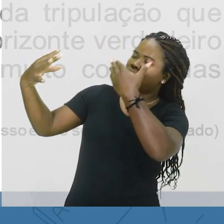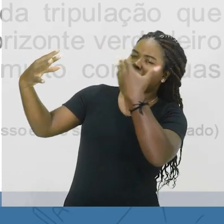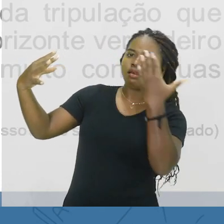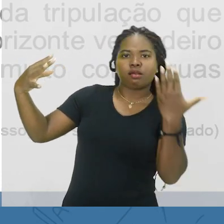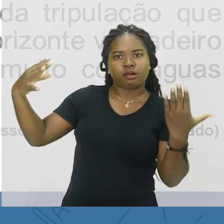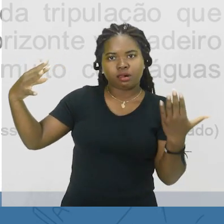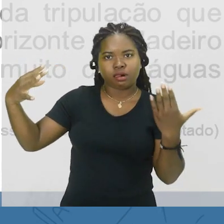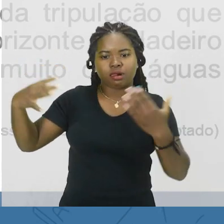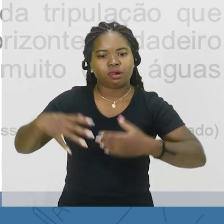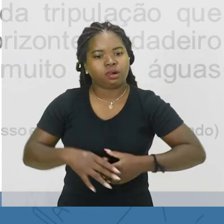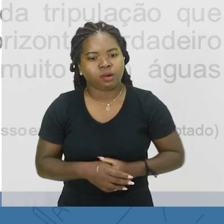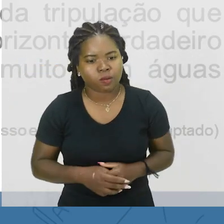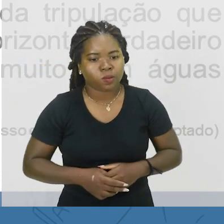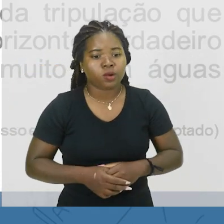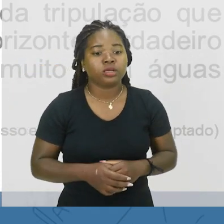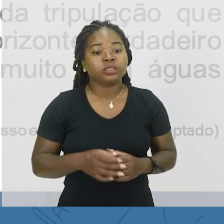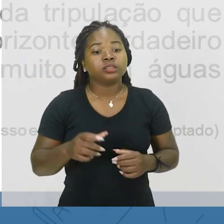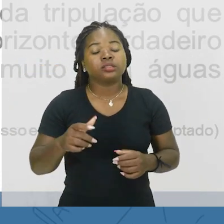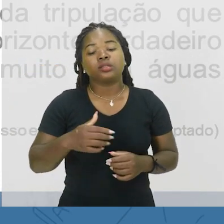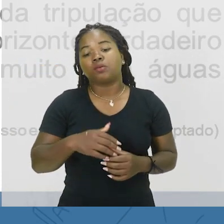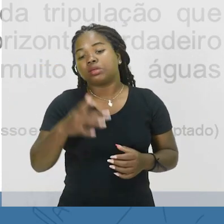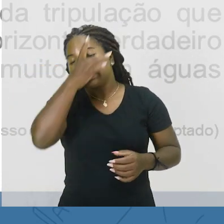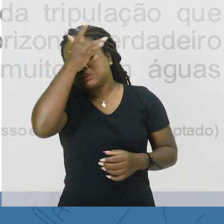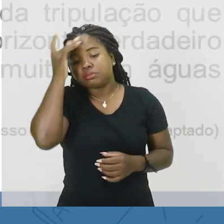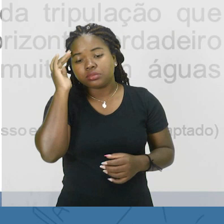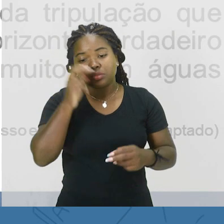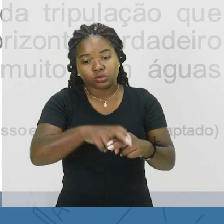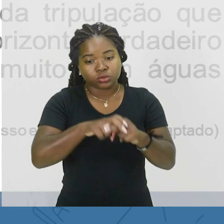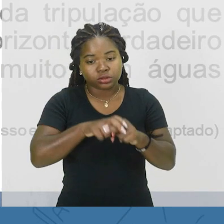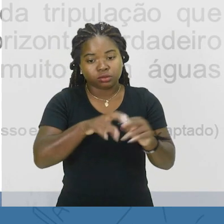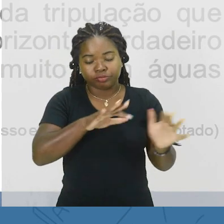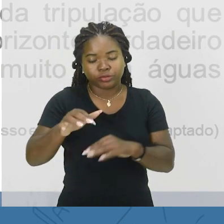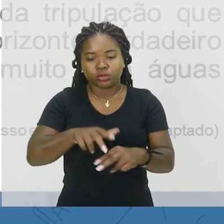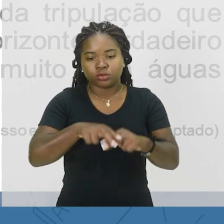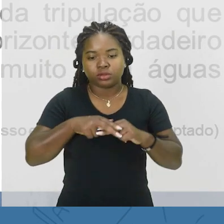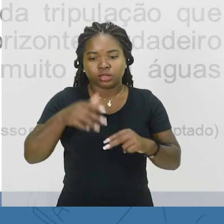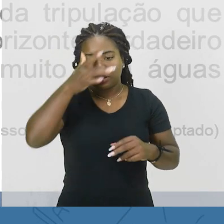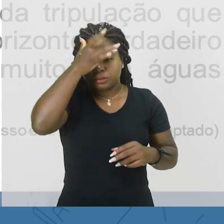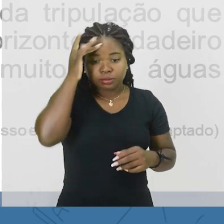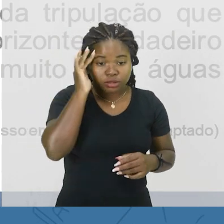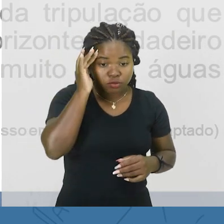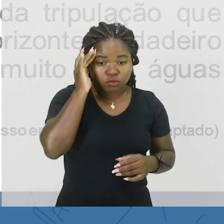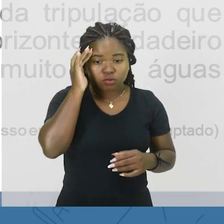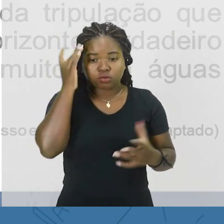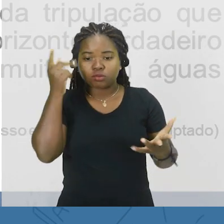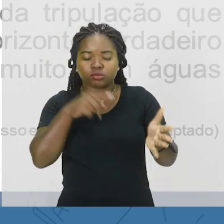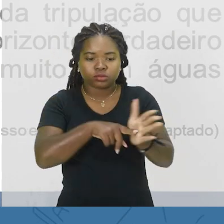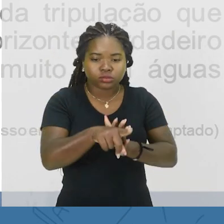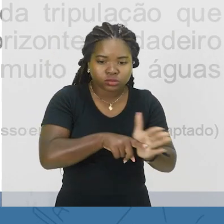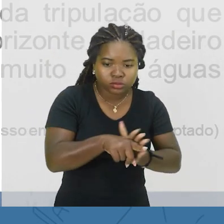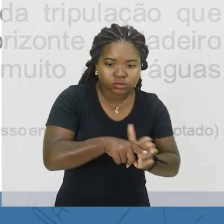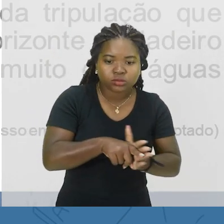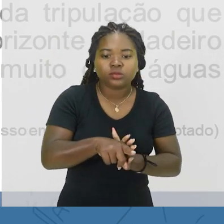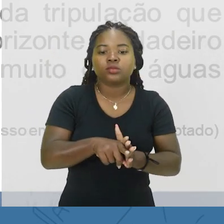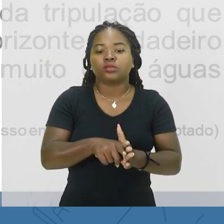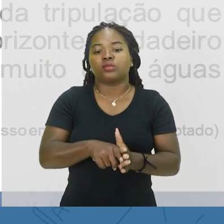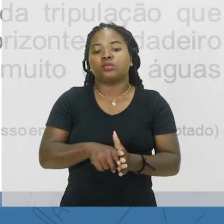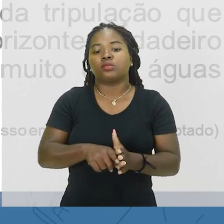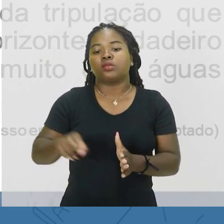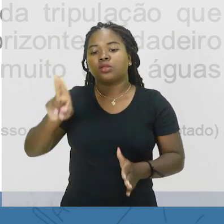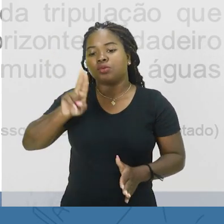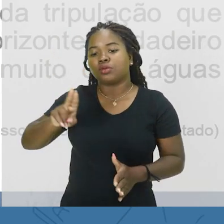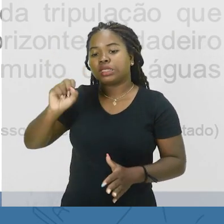com os estudos dos pesquisadores, né, da Universidade de San Diego, uma fata-morgana pode ter,